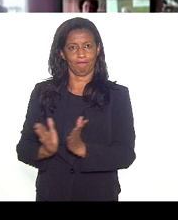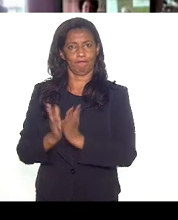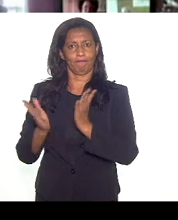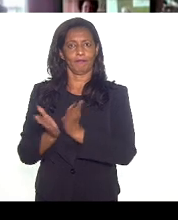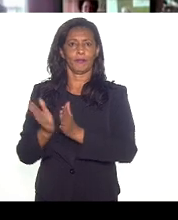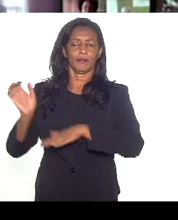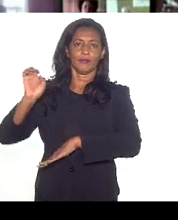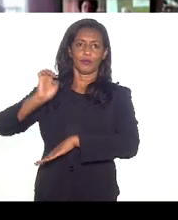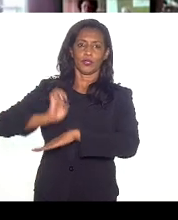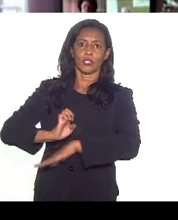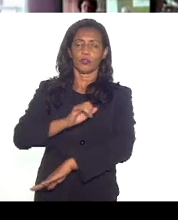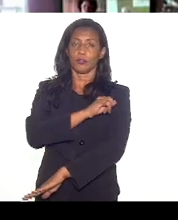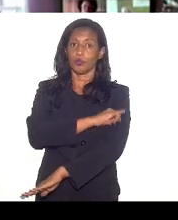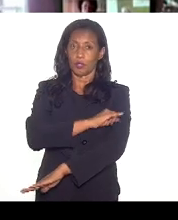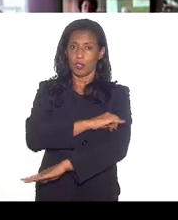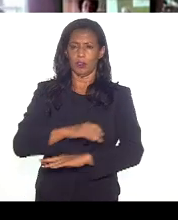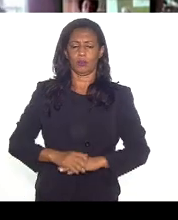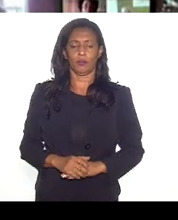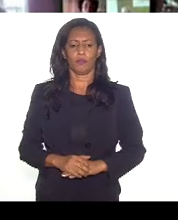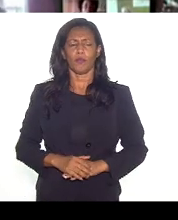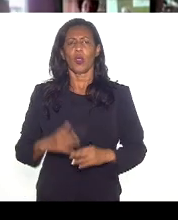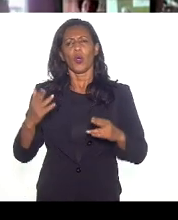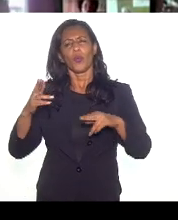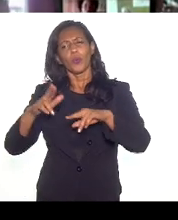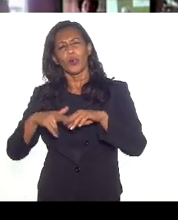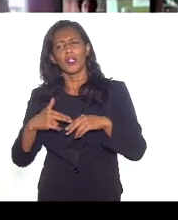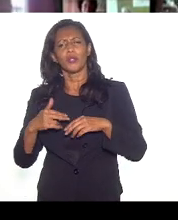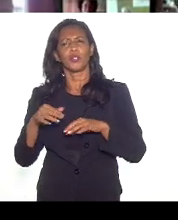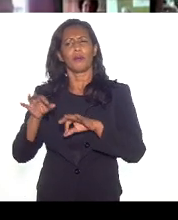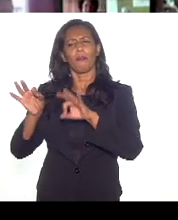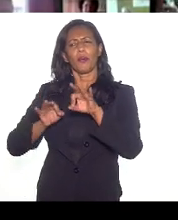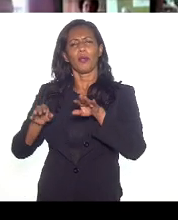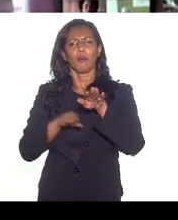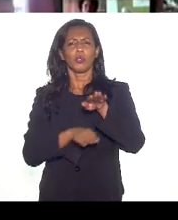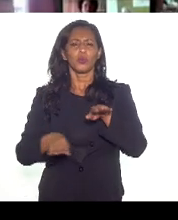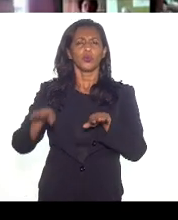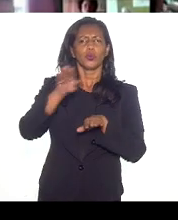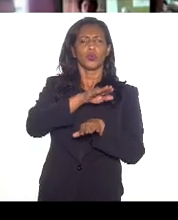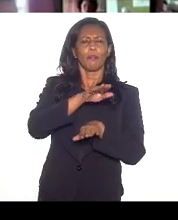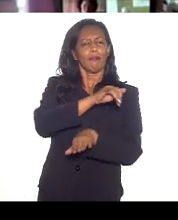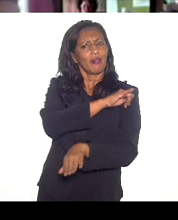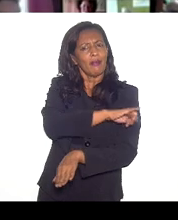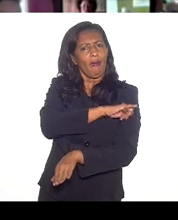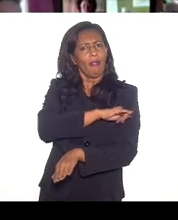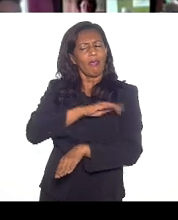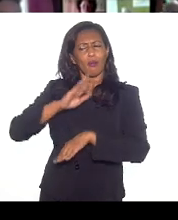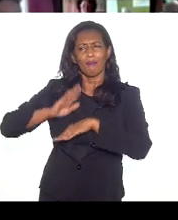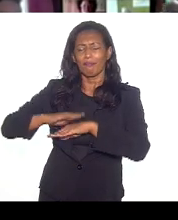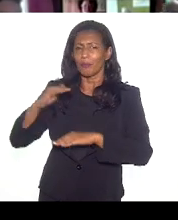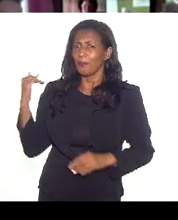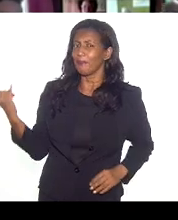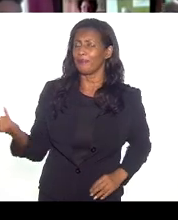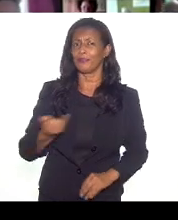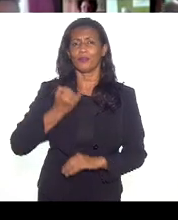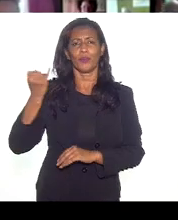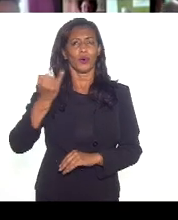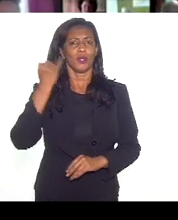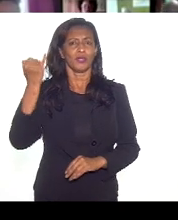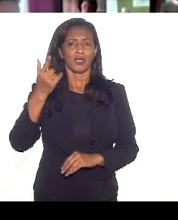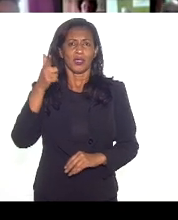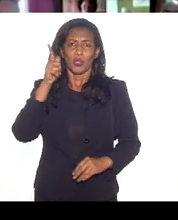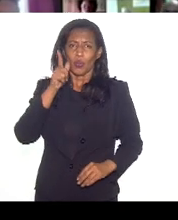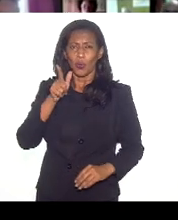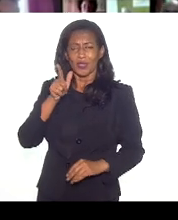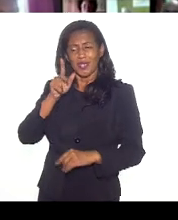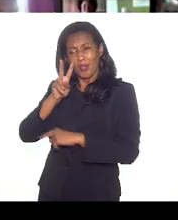Estado do Rio de Janeiro. Por isso, programas como Supera Rio e outros são fundamentais para que a gente construa uma visão